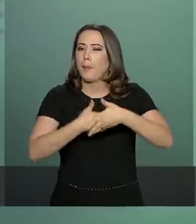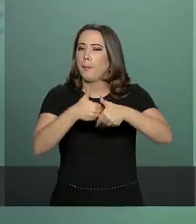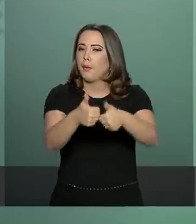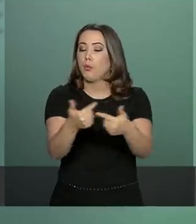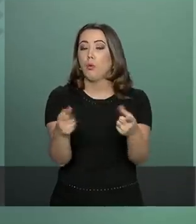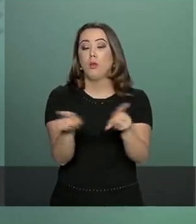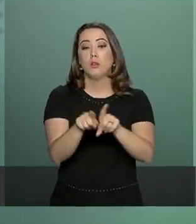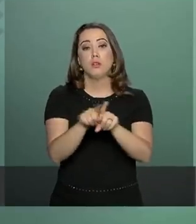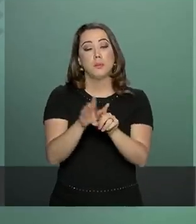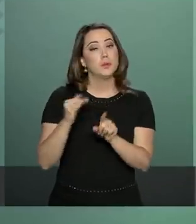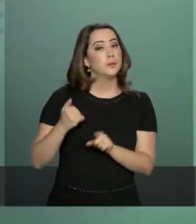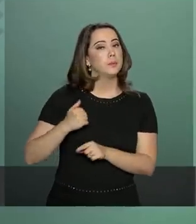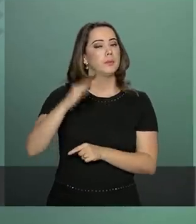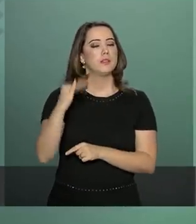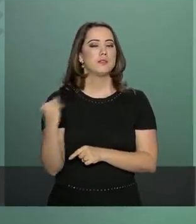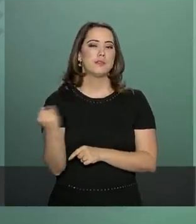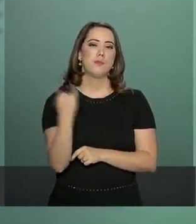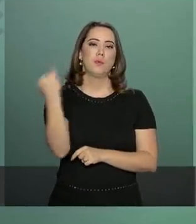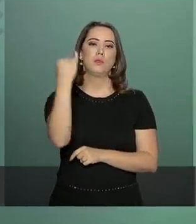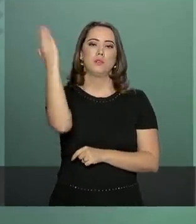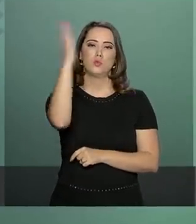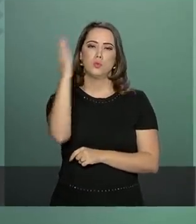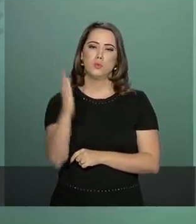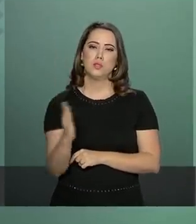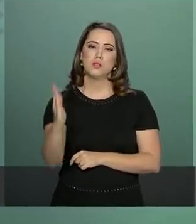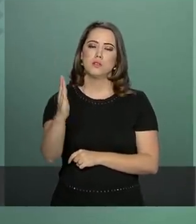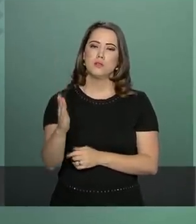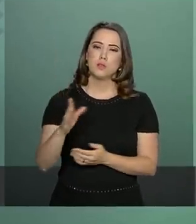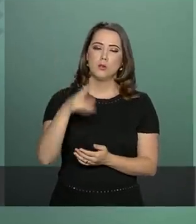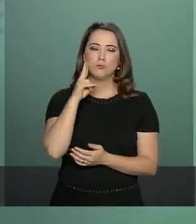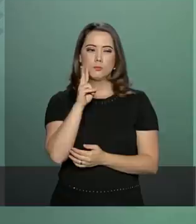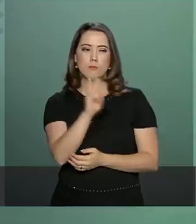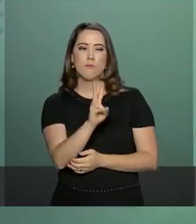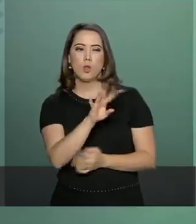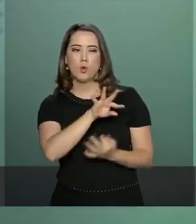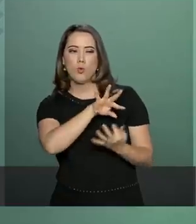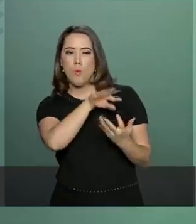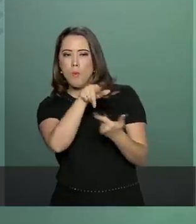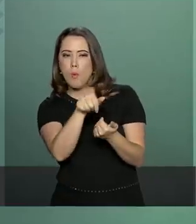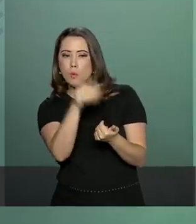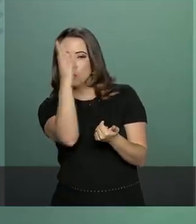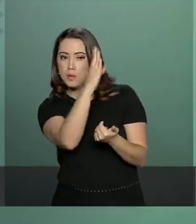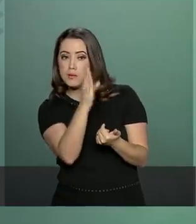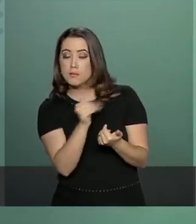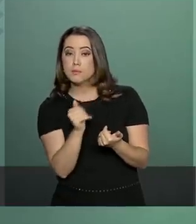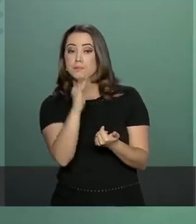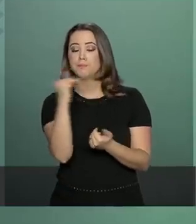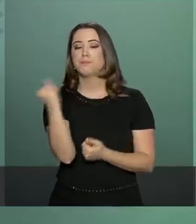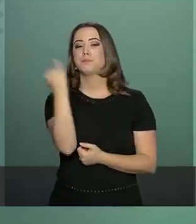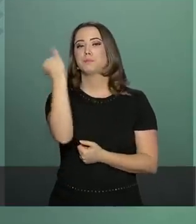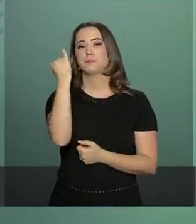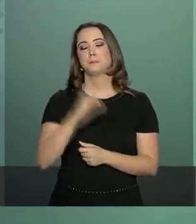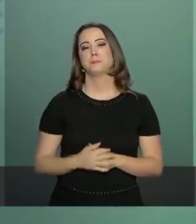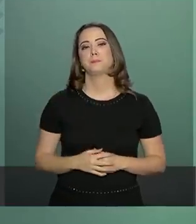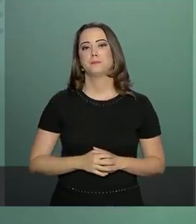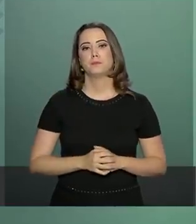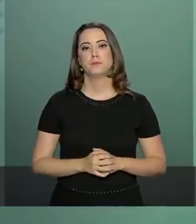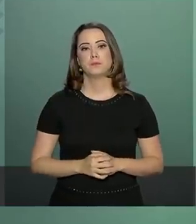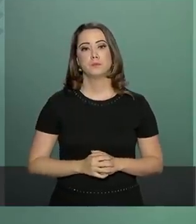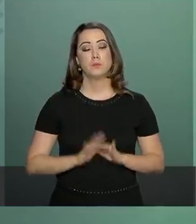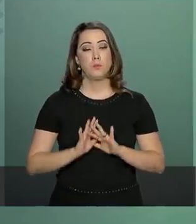consequência, a relevância do Brasil no contexto global. Com relação à